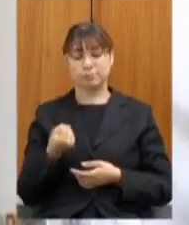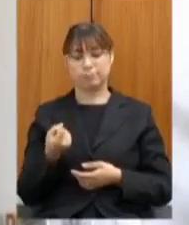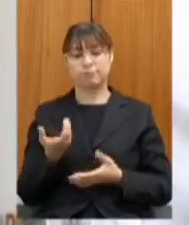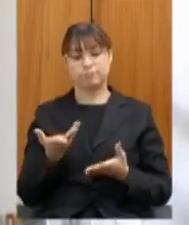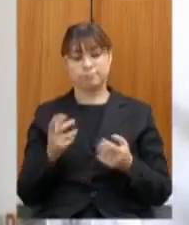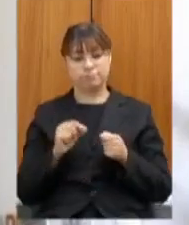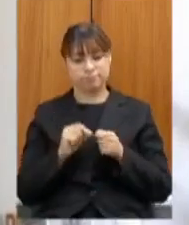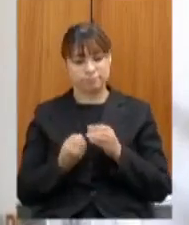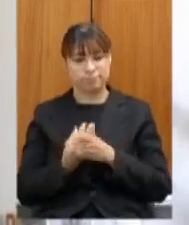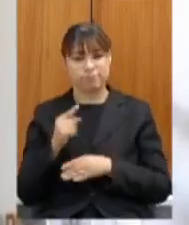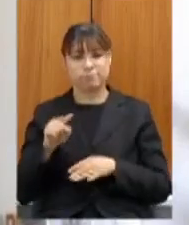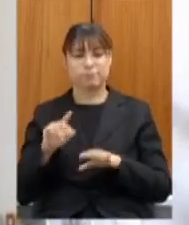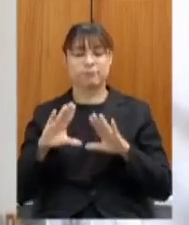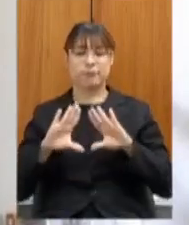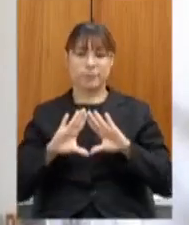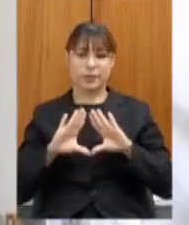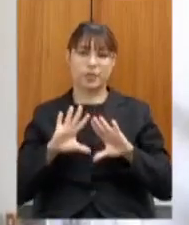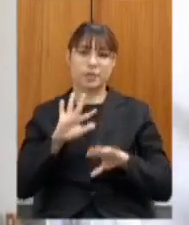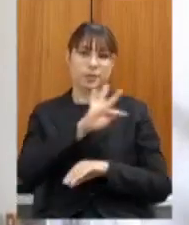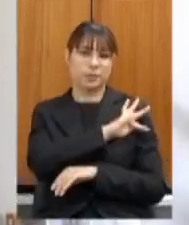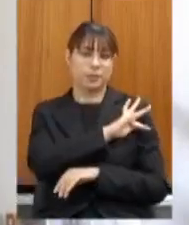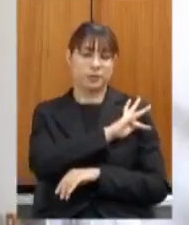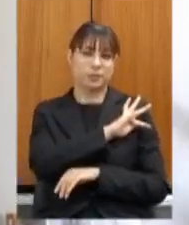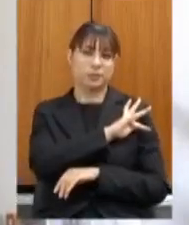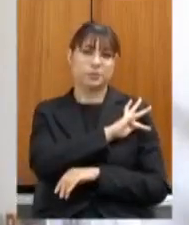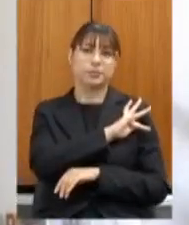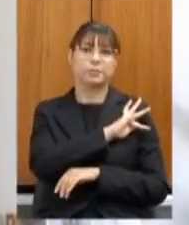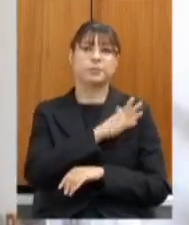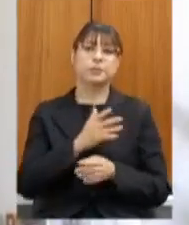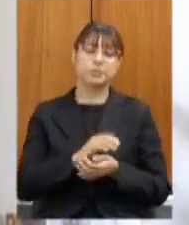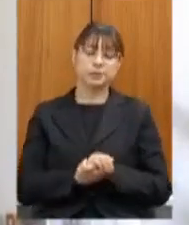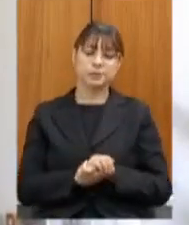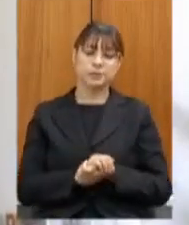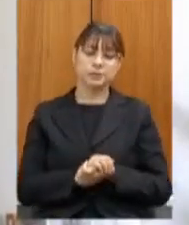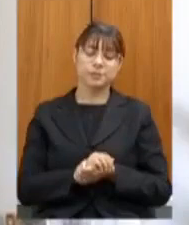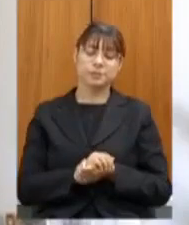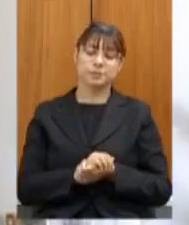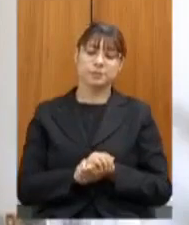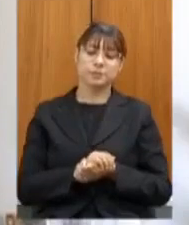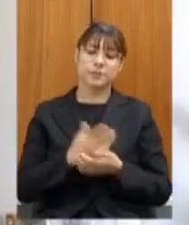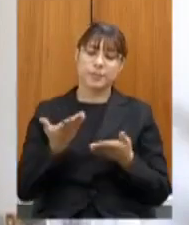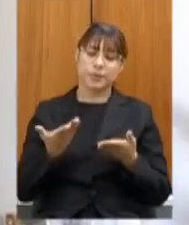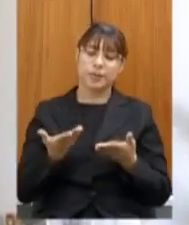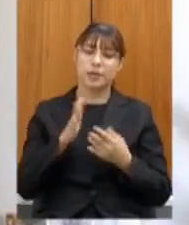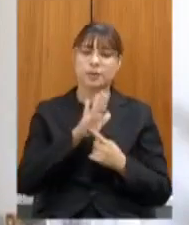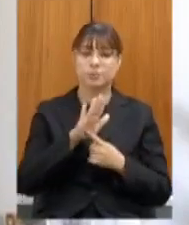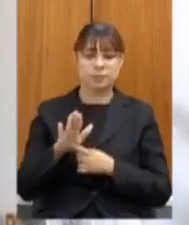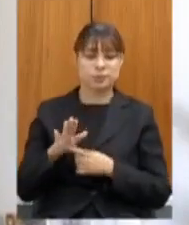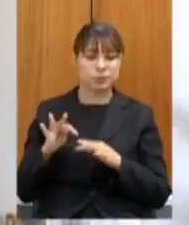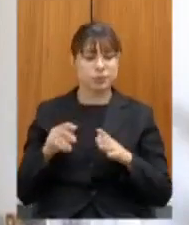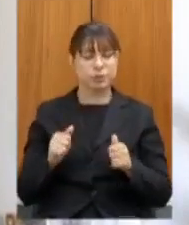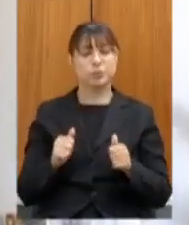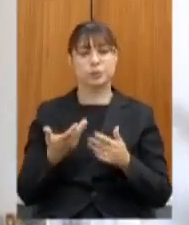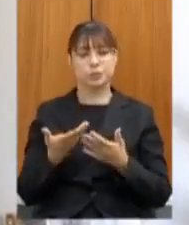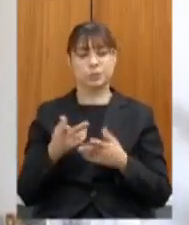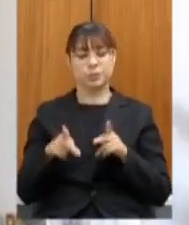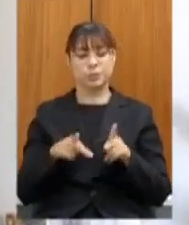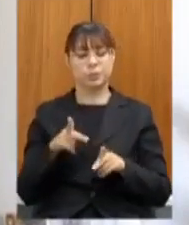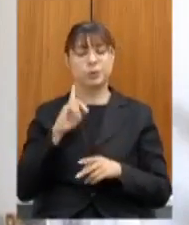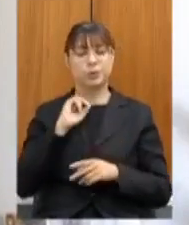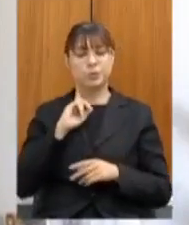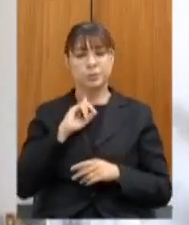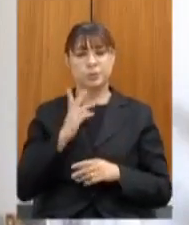Fiscaliza por trazer para todo mineiro essa participação e interação entre legislativo e